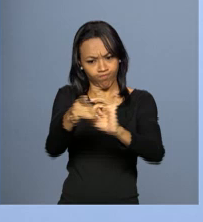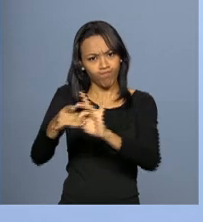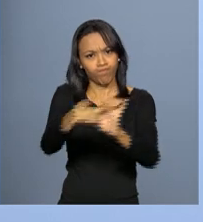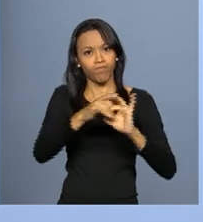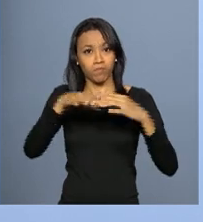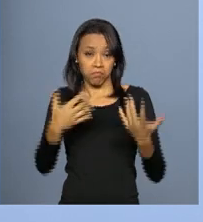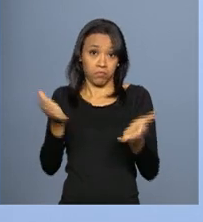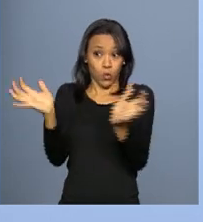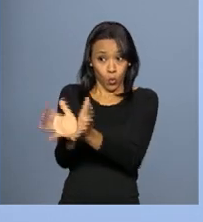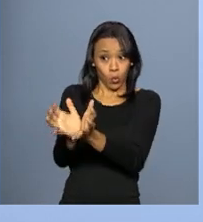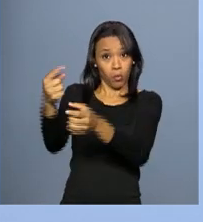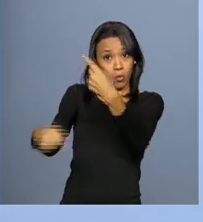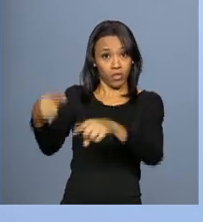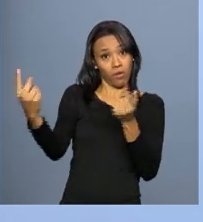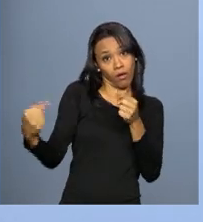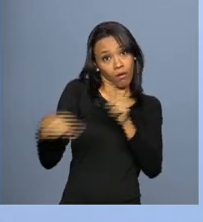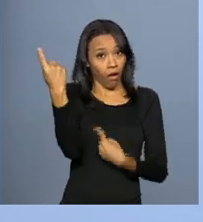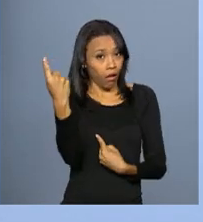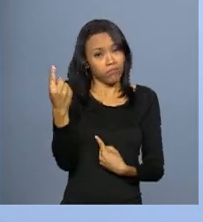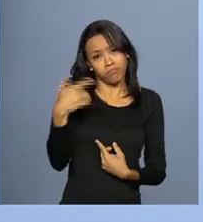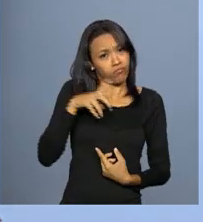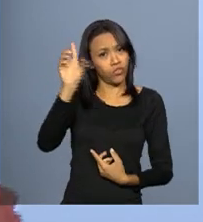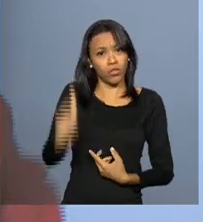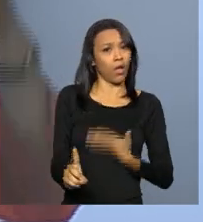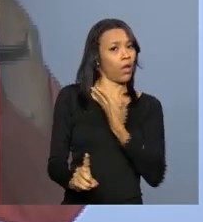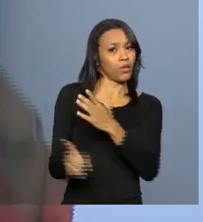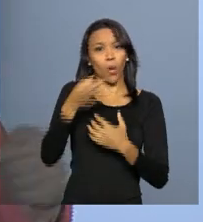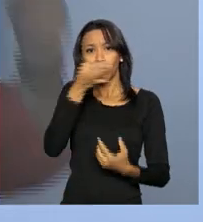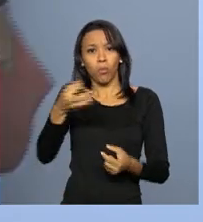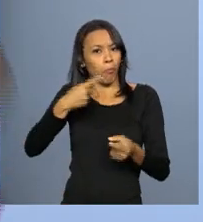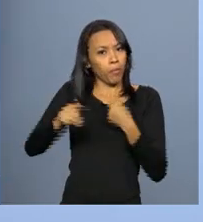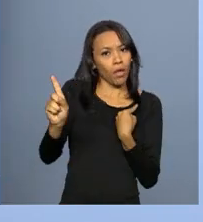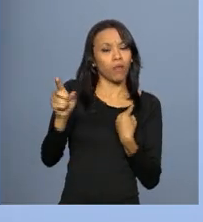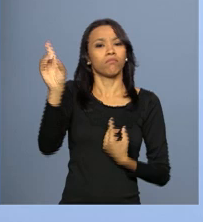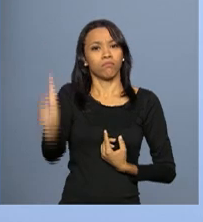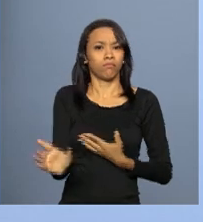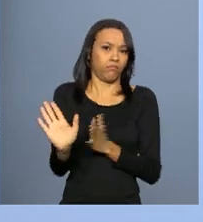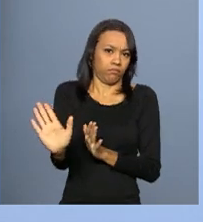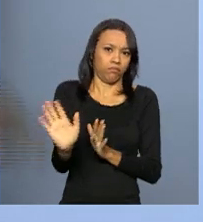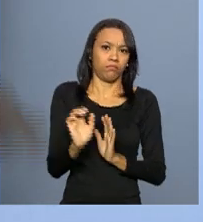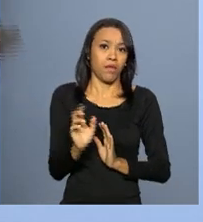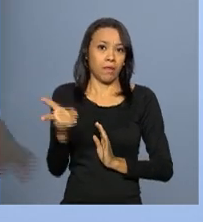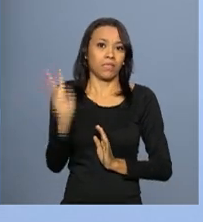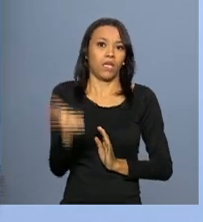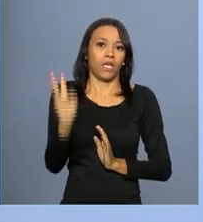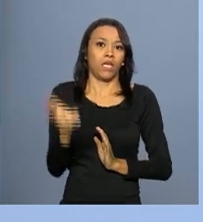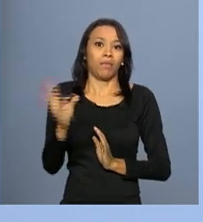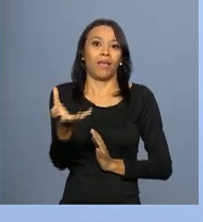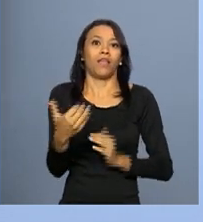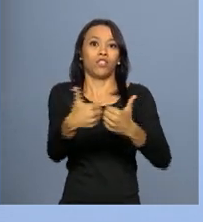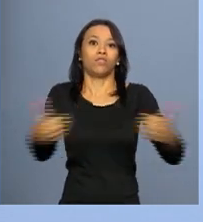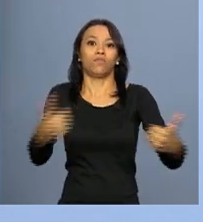tem absoluto direito de divergir, mas a oposição não pode sistematicamente ficar dividindo o